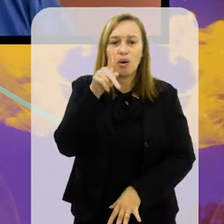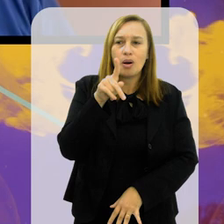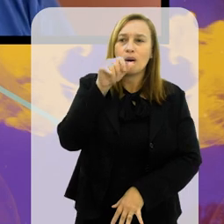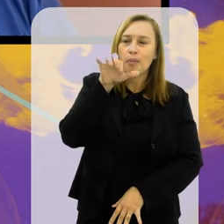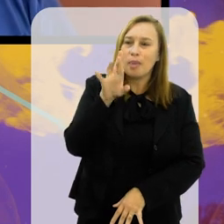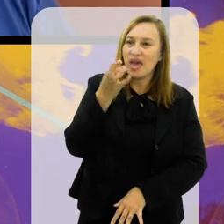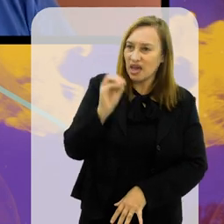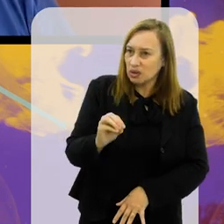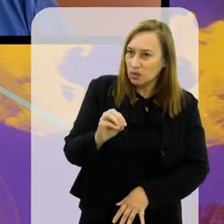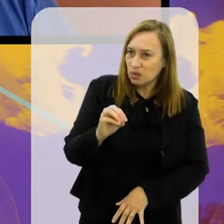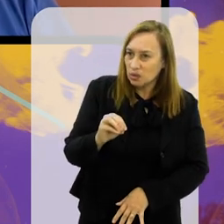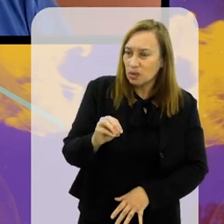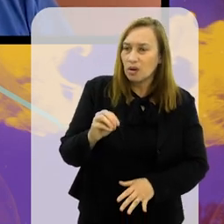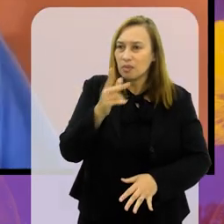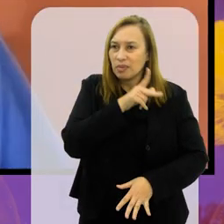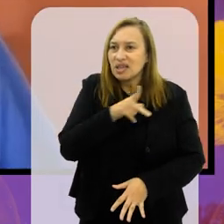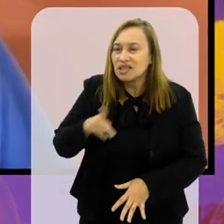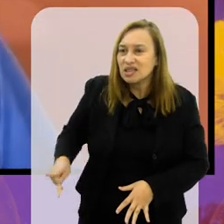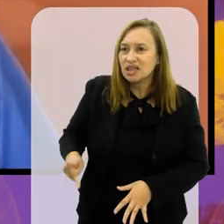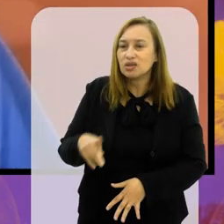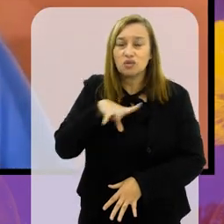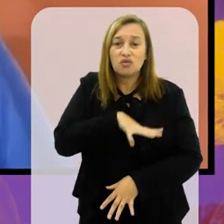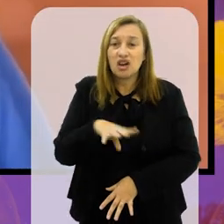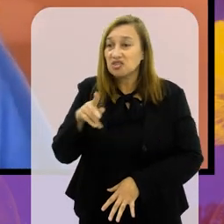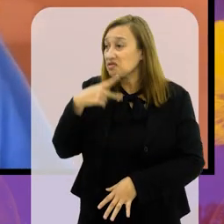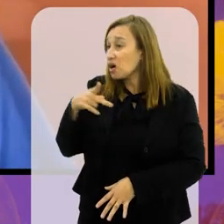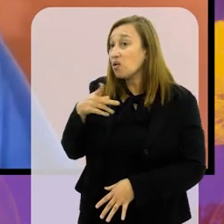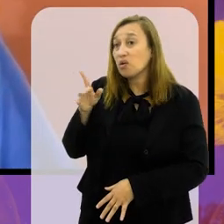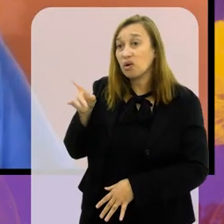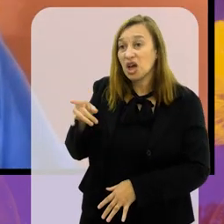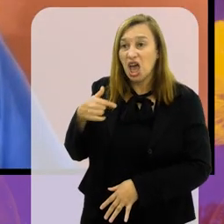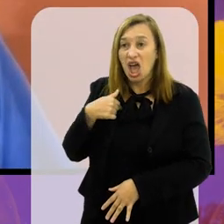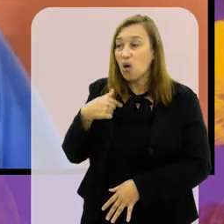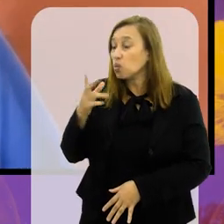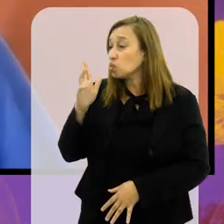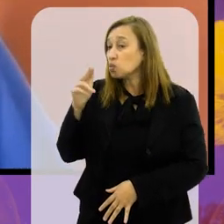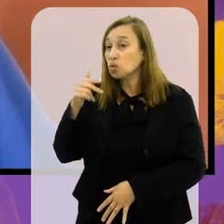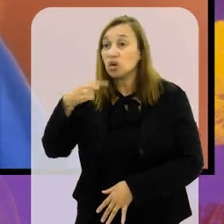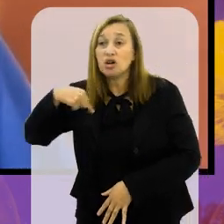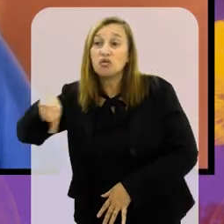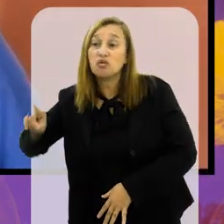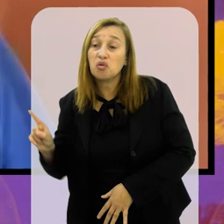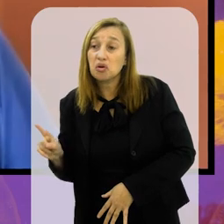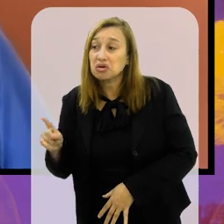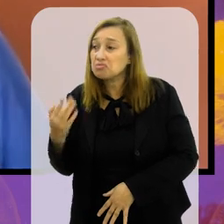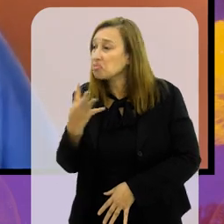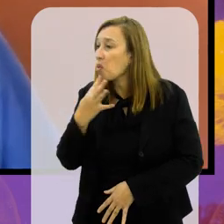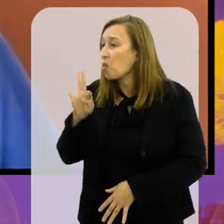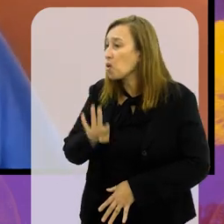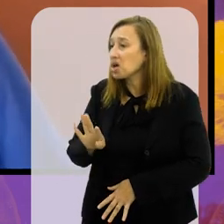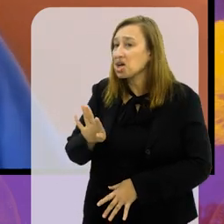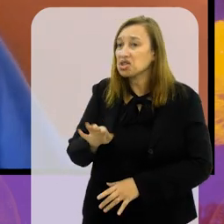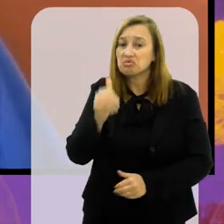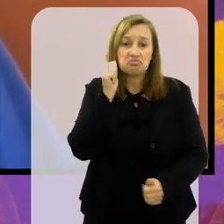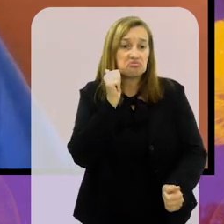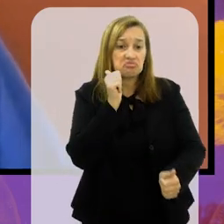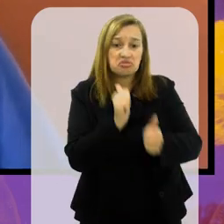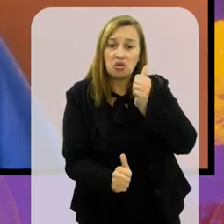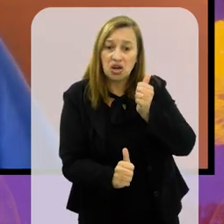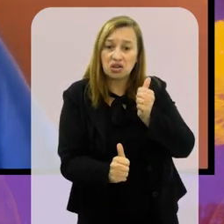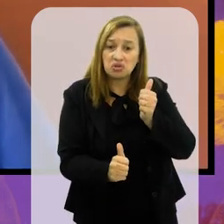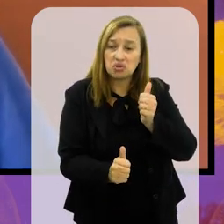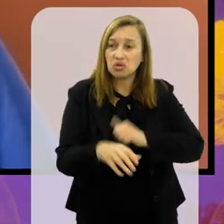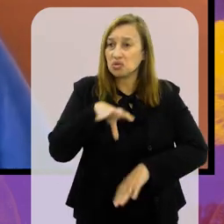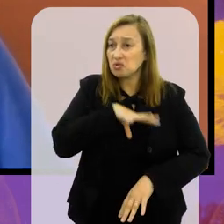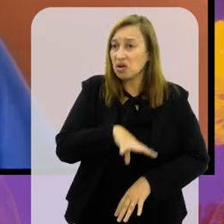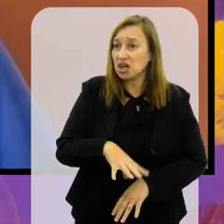E você lembrou do Pedrinho, presidente do Vasco, ele mesmo disse, não, eu nunca fui ao CT, eu não conheço os jogadores